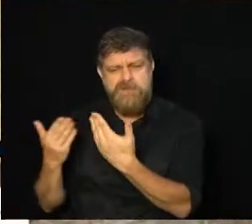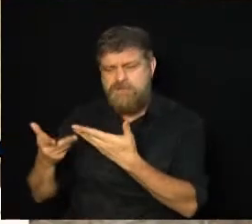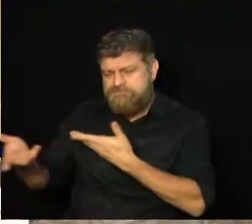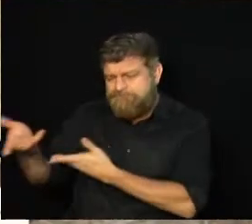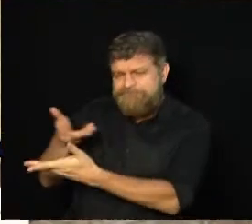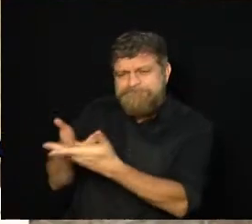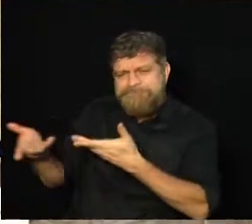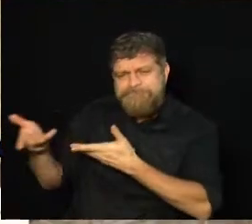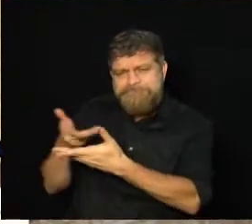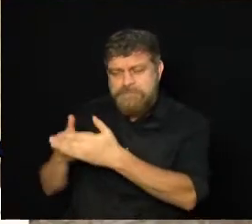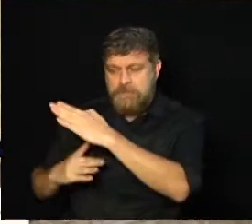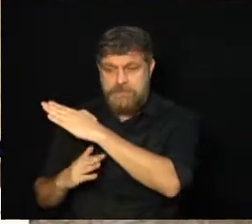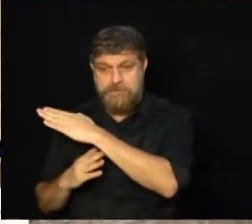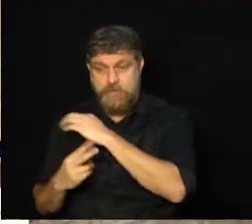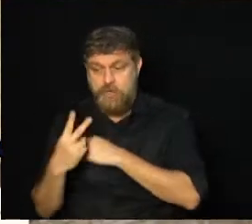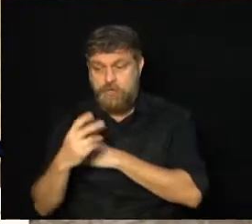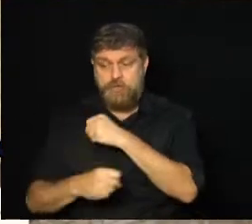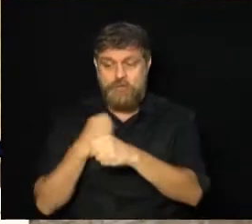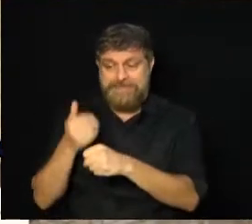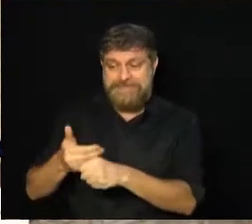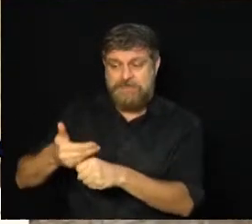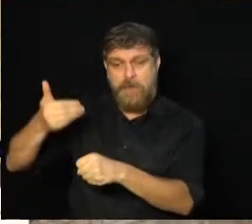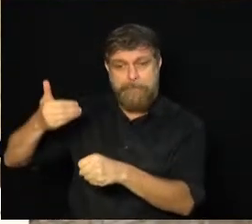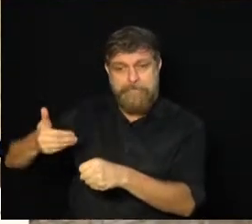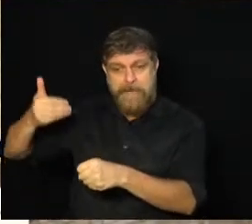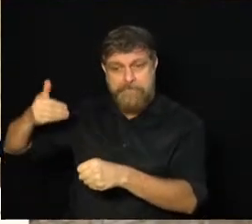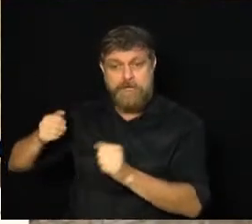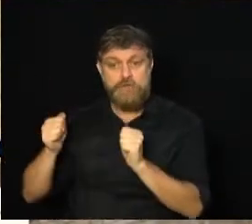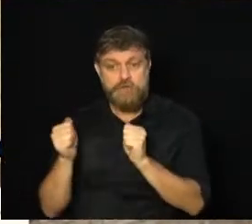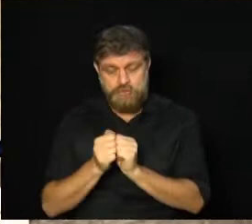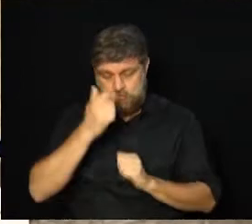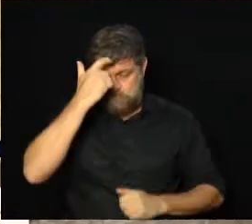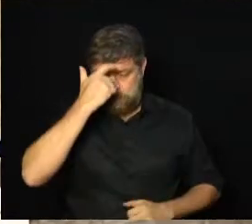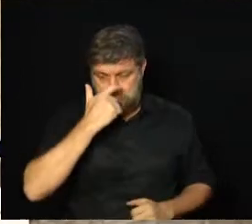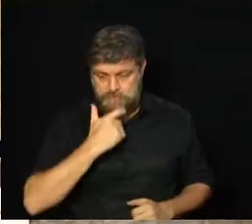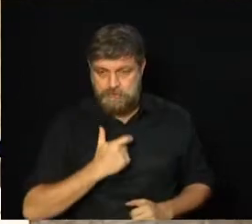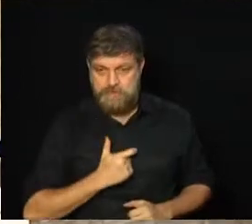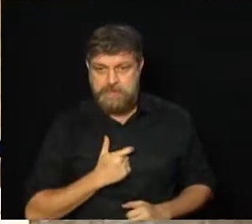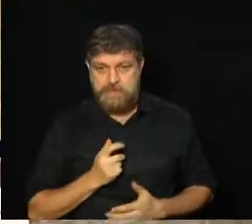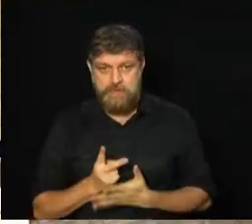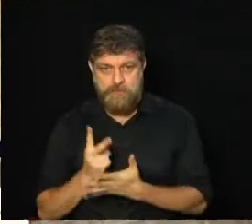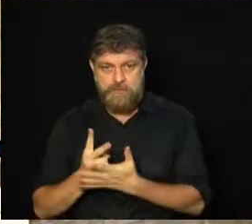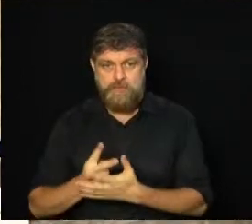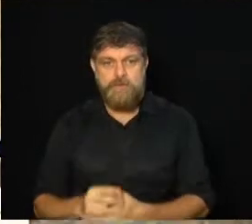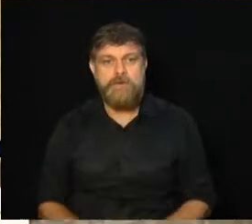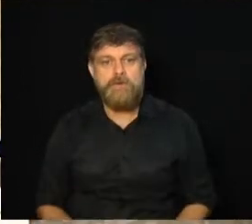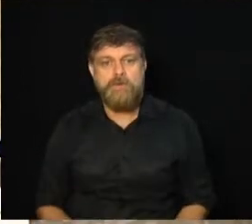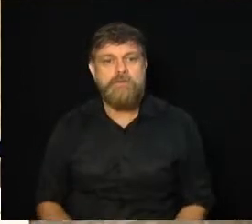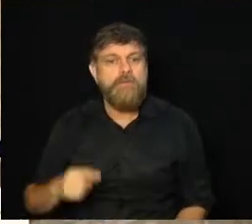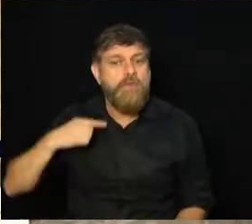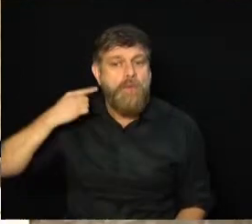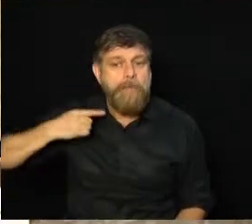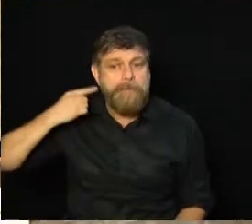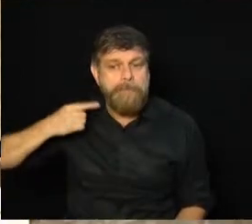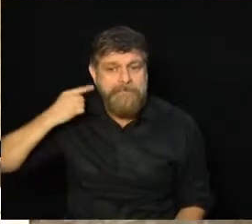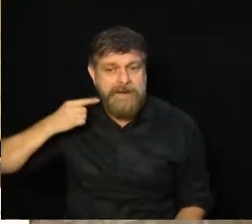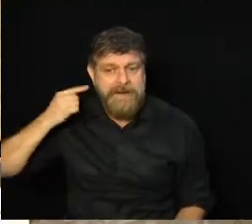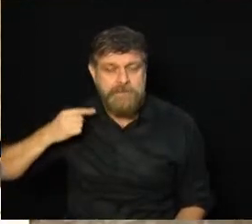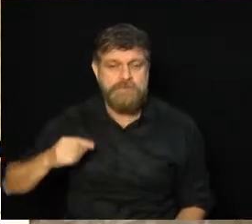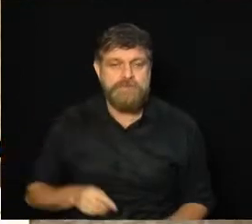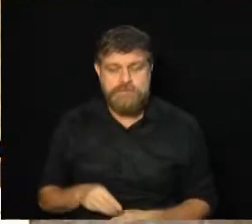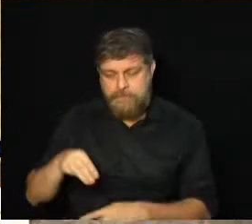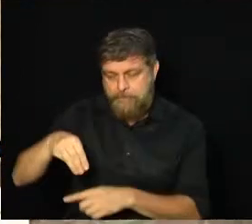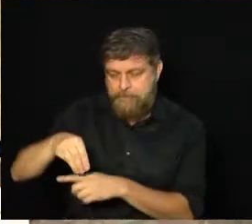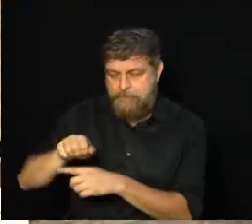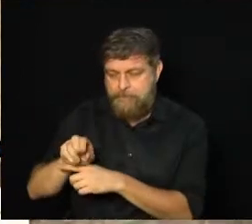e há dois anos atrás, eu juntamente com sempre o vereador Marcos Bernardelli apresentamos um projeto de lei